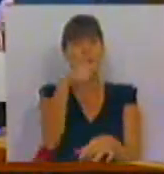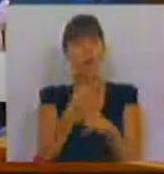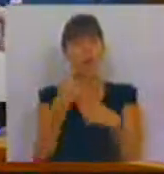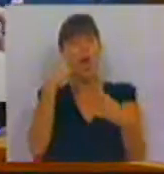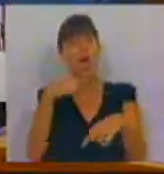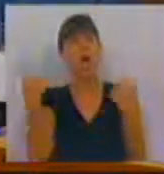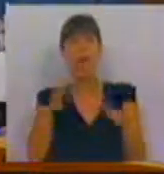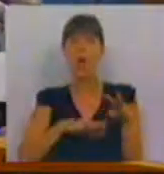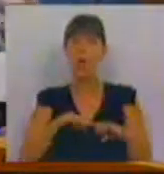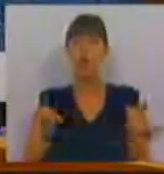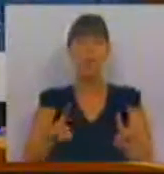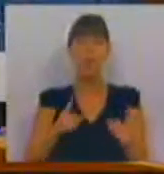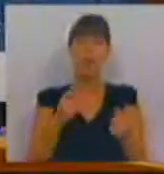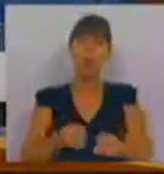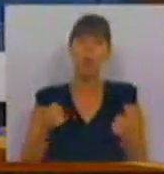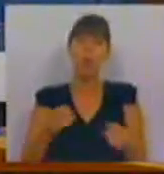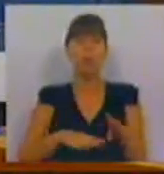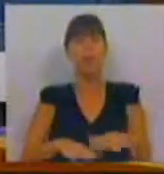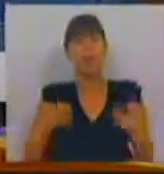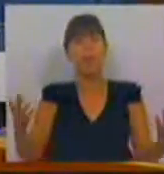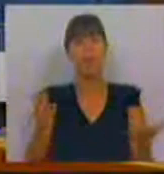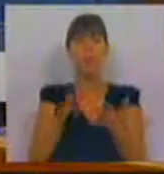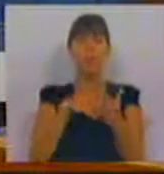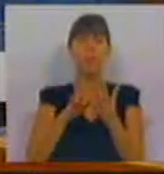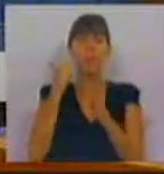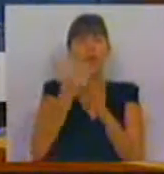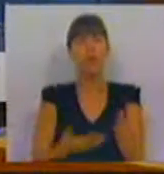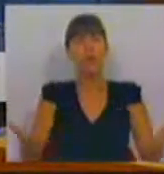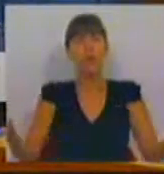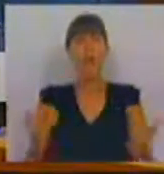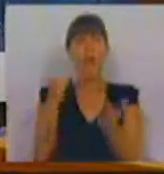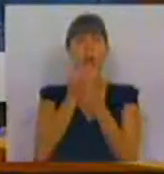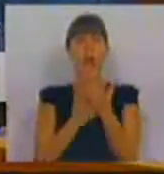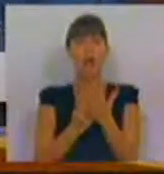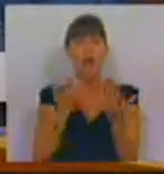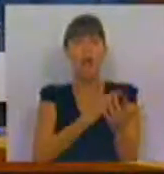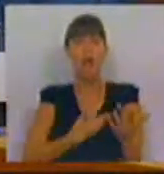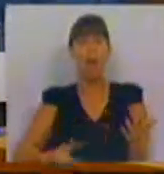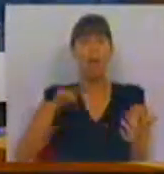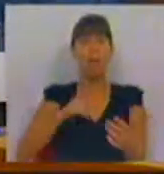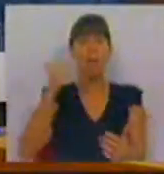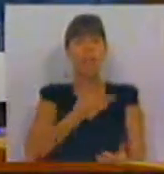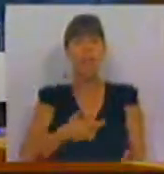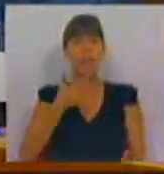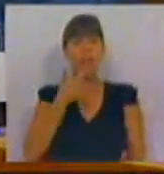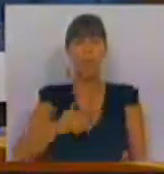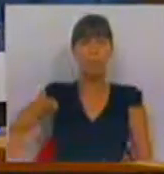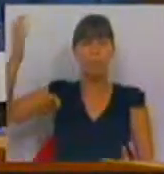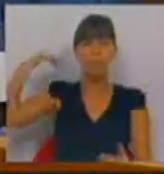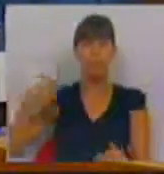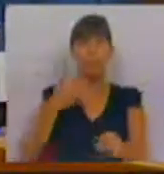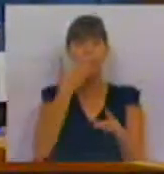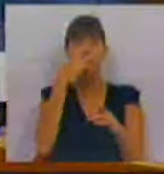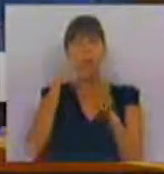anuncia e não faz, porque é incapaz de fazer no plano constitucional, que é uma lista medieval da Idade Média. Já foi